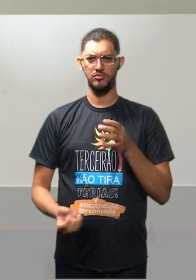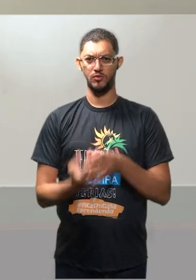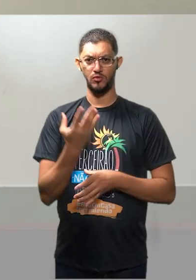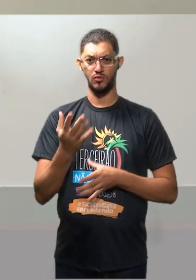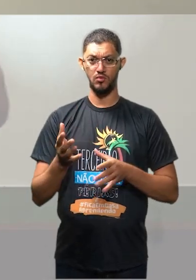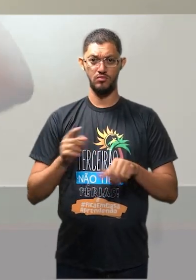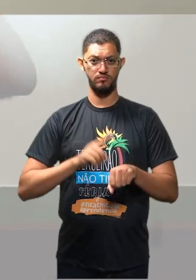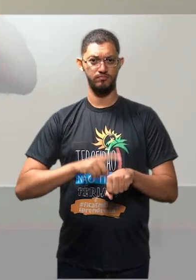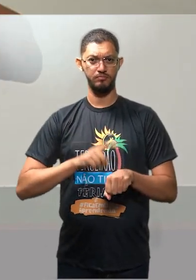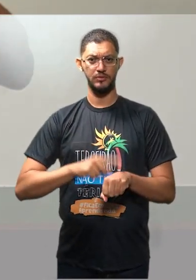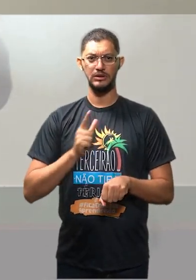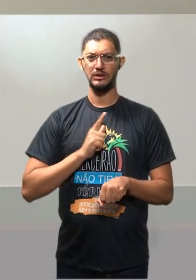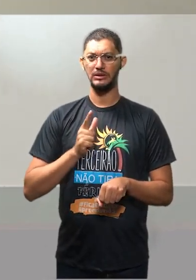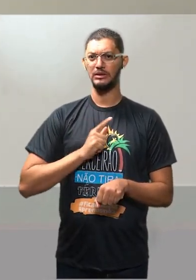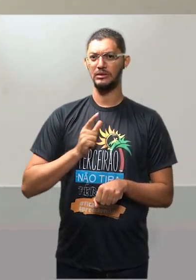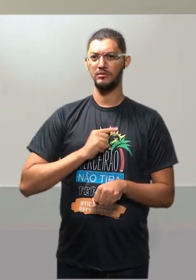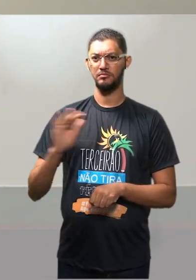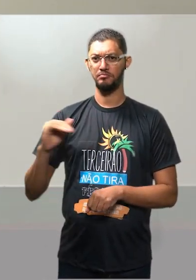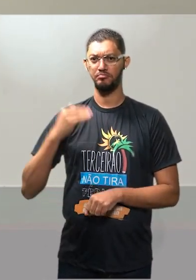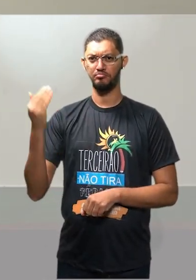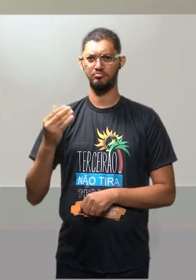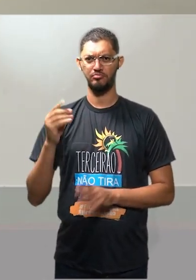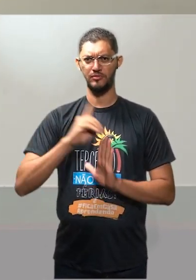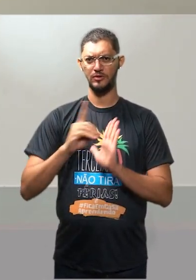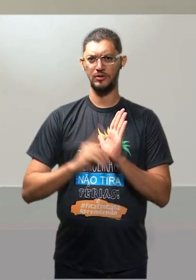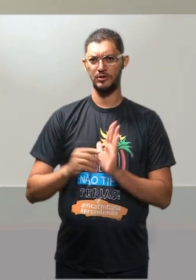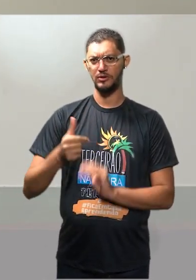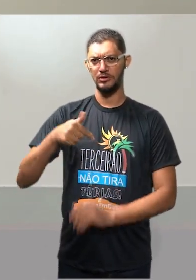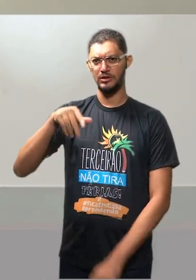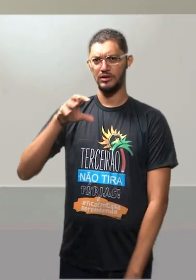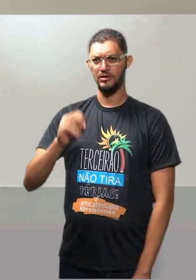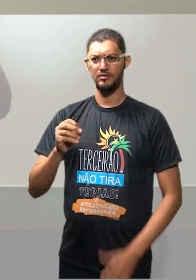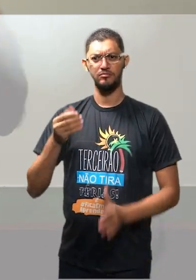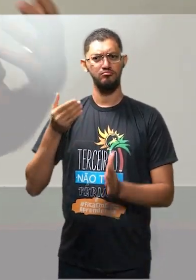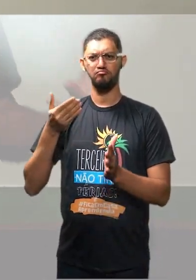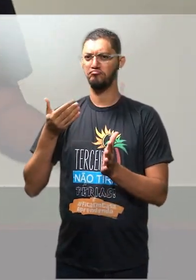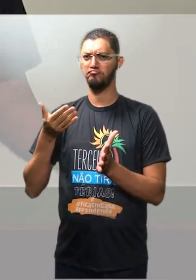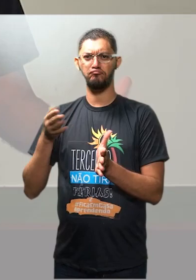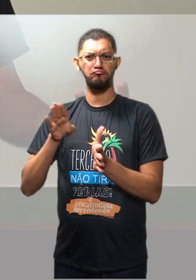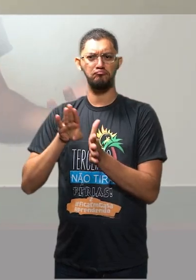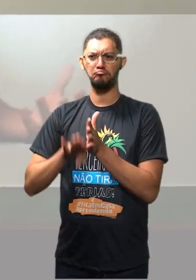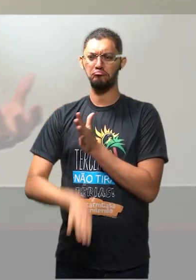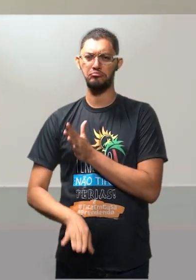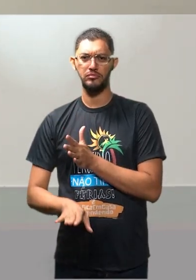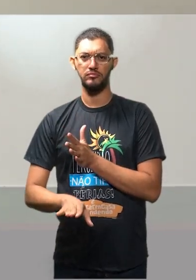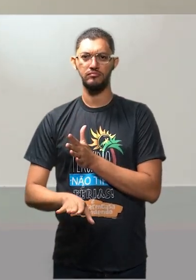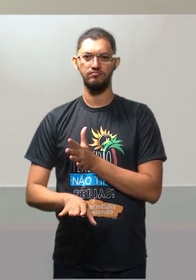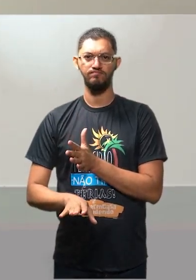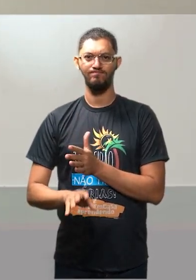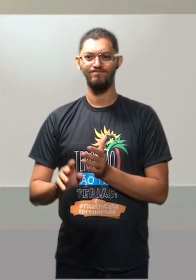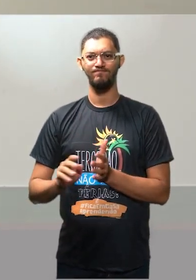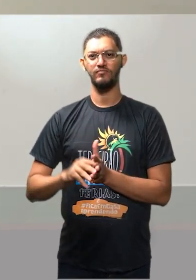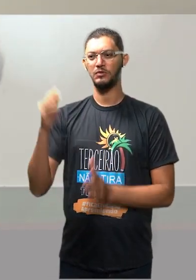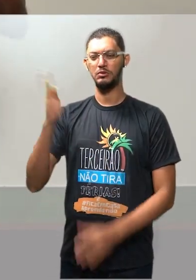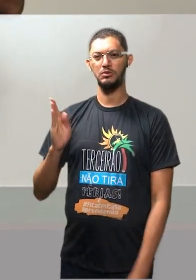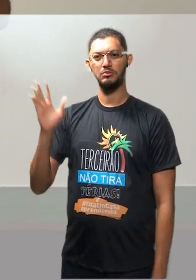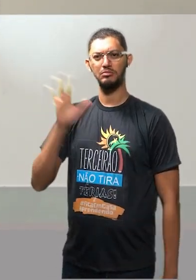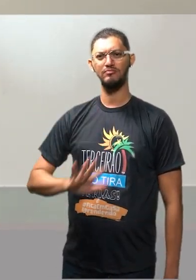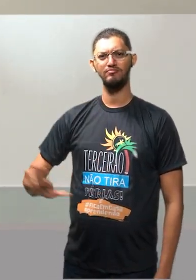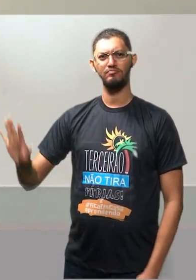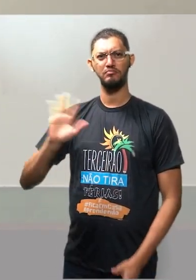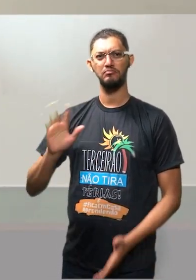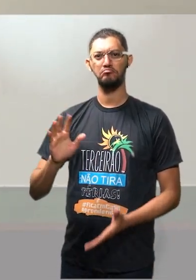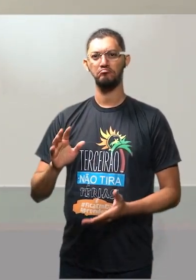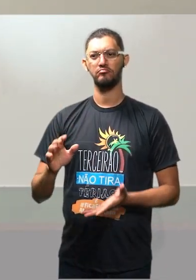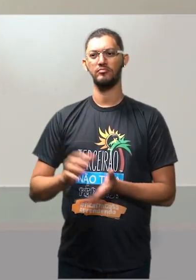nesse momento e vai ter o seu ápice na década de 70, depois ele cai. Falando da realidade do Brasil. Esse Brasil, claro, com